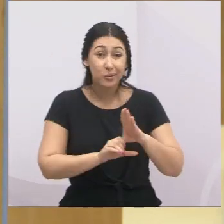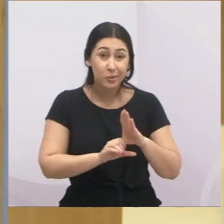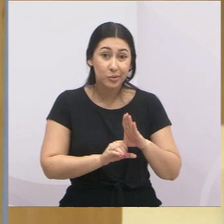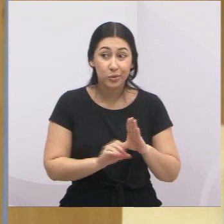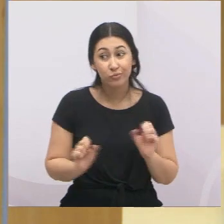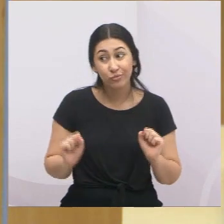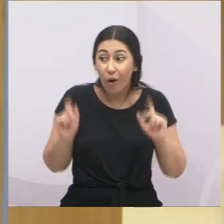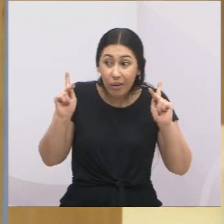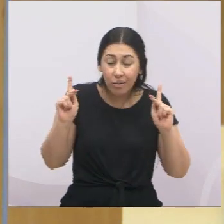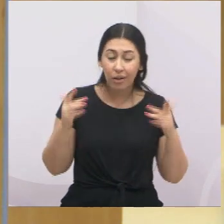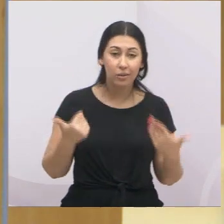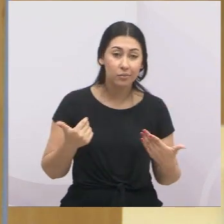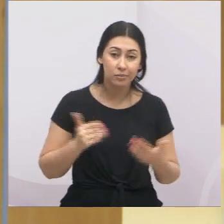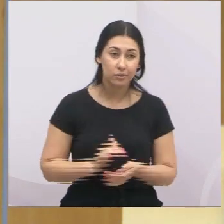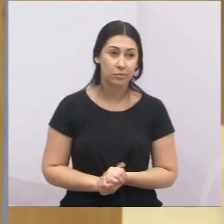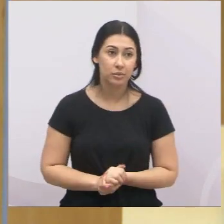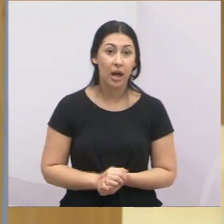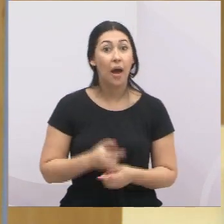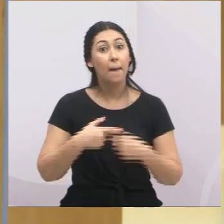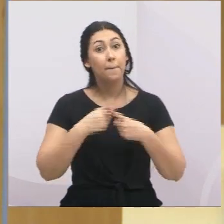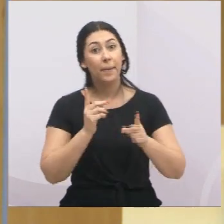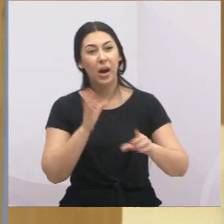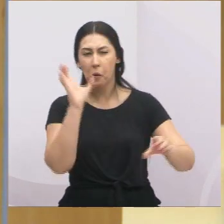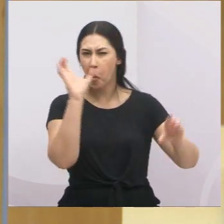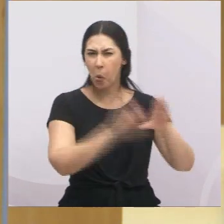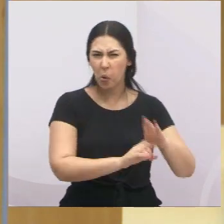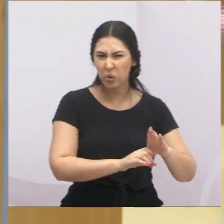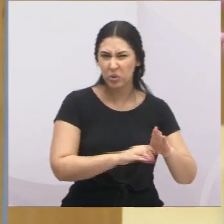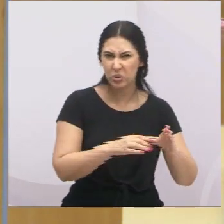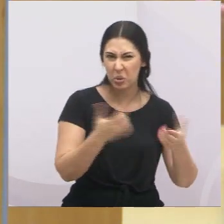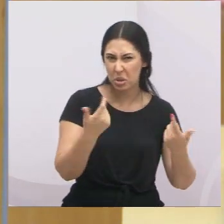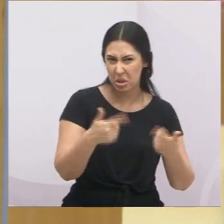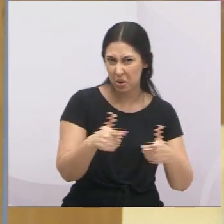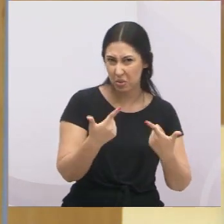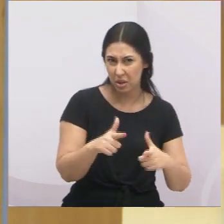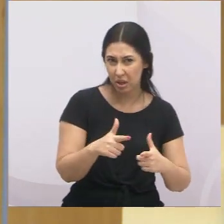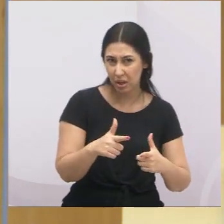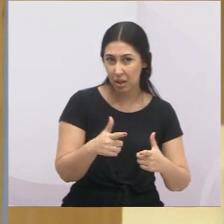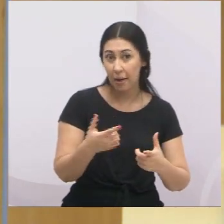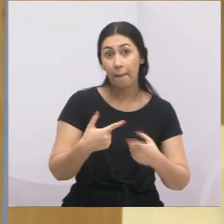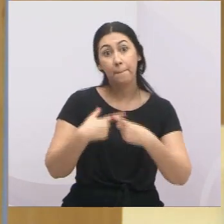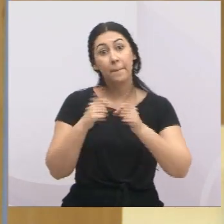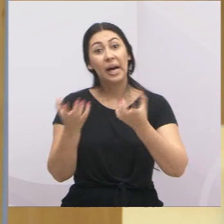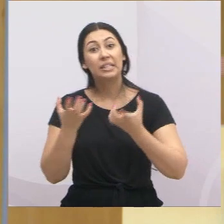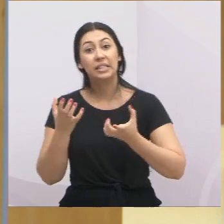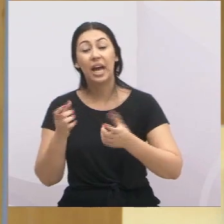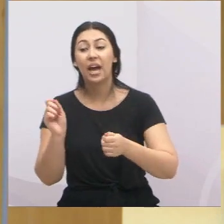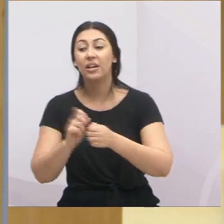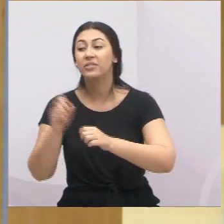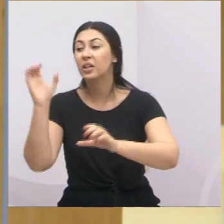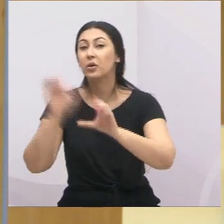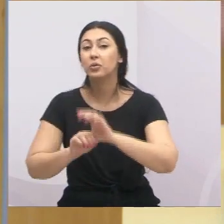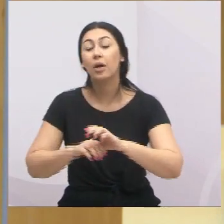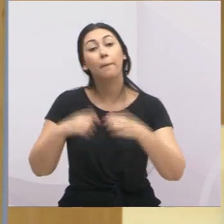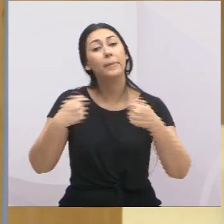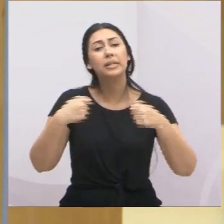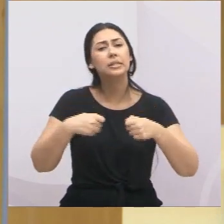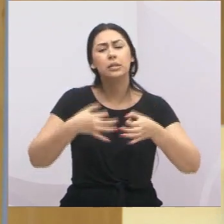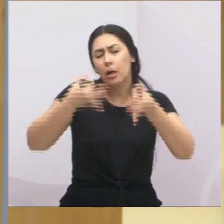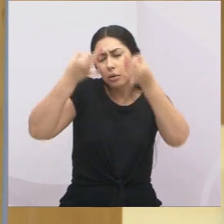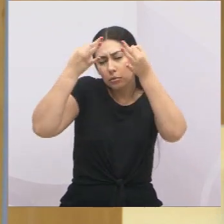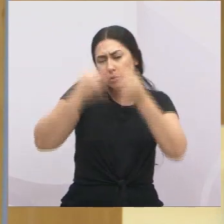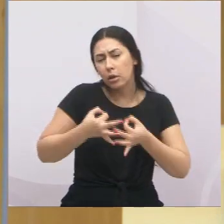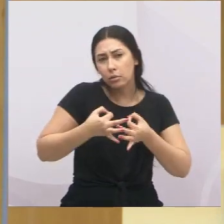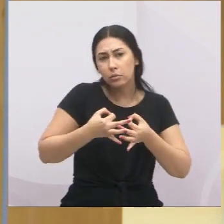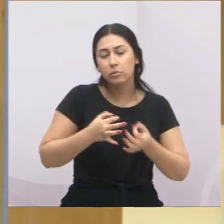fica garantido. Quem não é concursado, for prestar concurso daqui para frente, vai ter que ter a ficha limpa. Eu e os